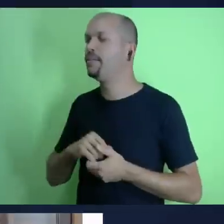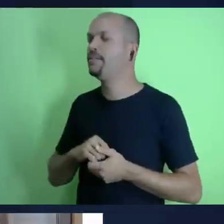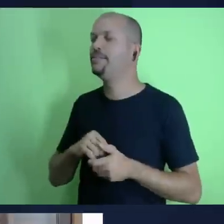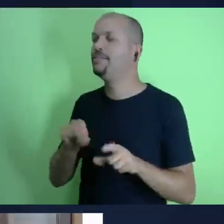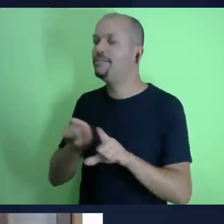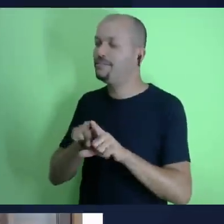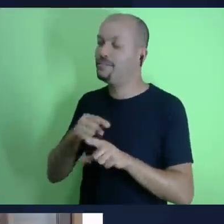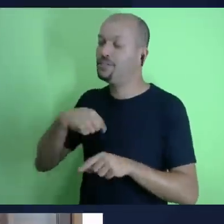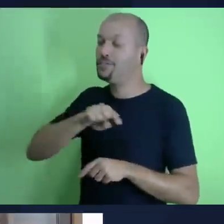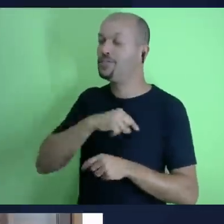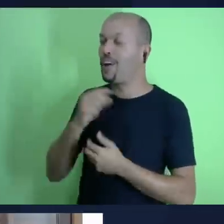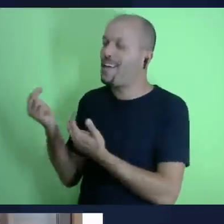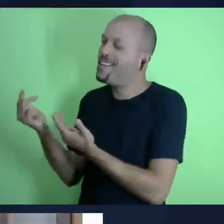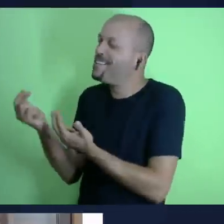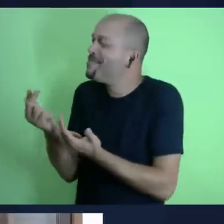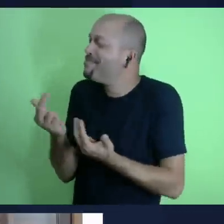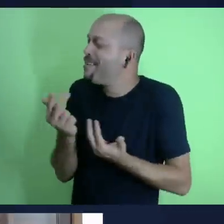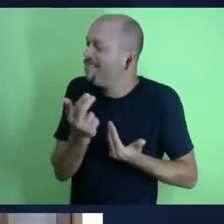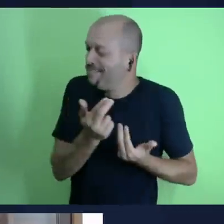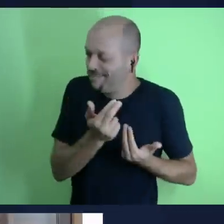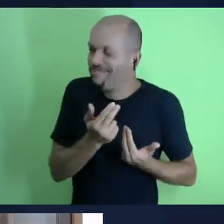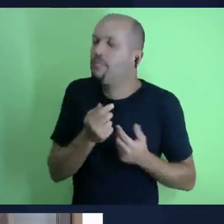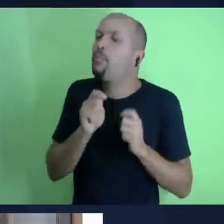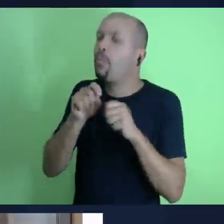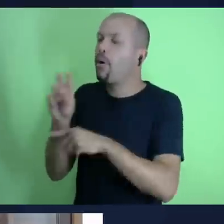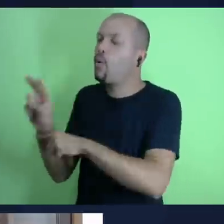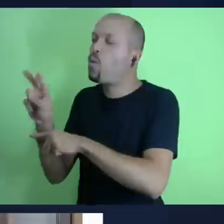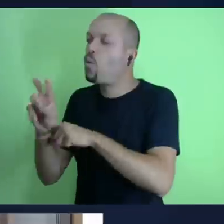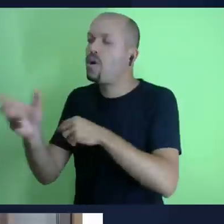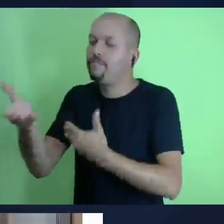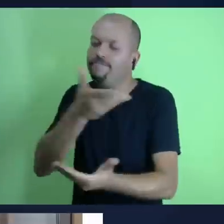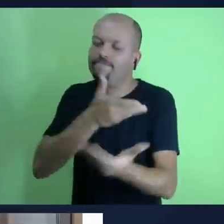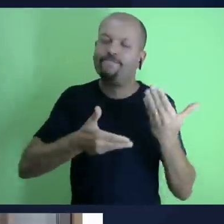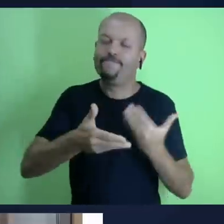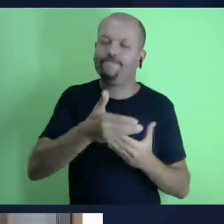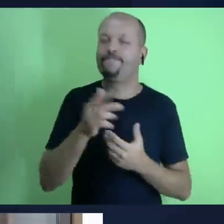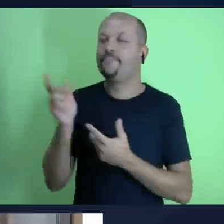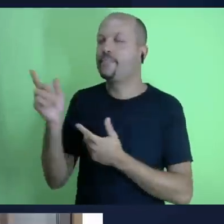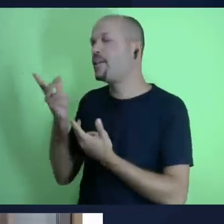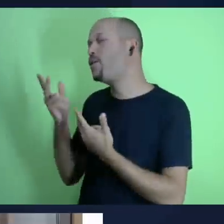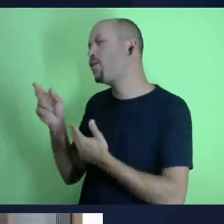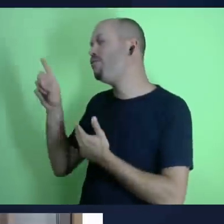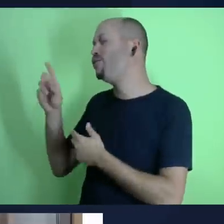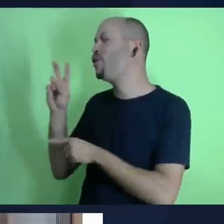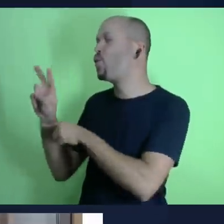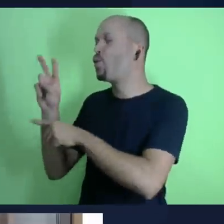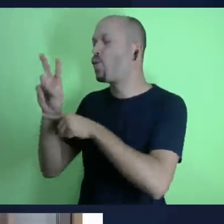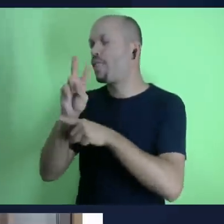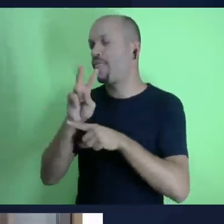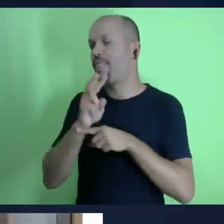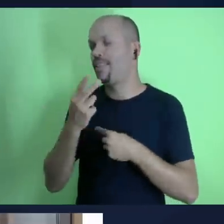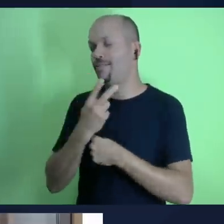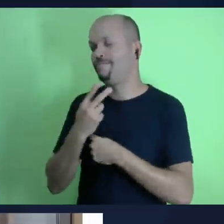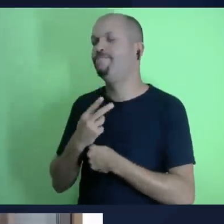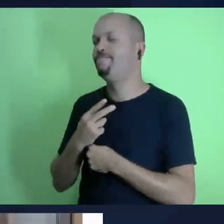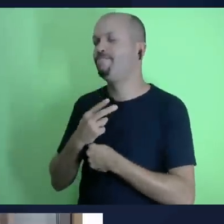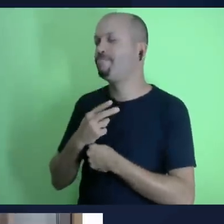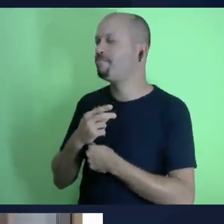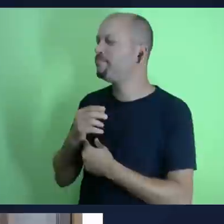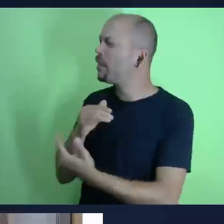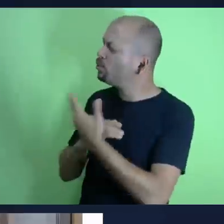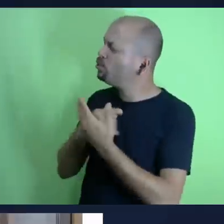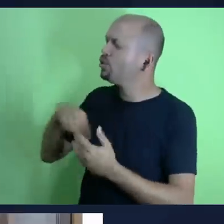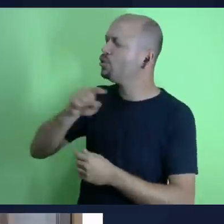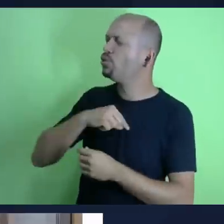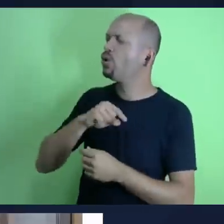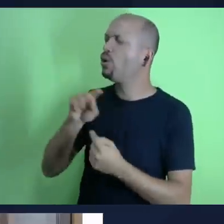fidelidade na nossa vida e amarmos o Senhor de todo o nosso coração de toda a nossa alma com toda a nossa força com